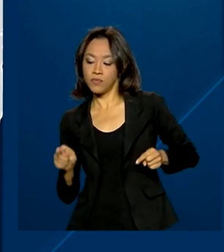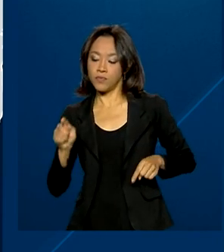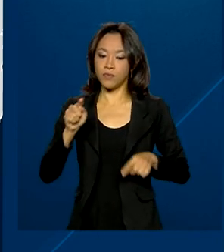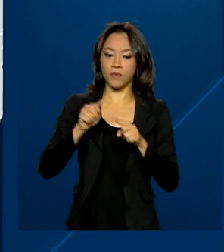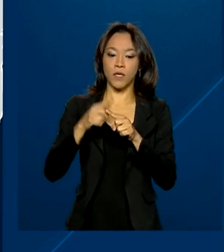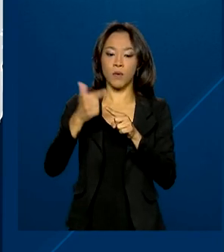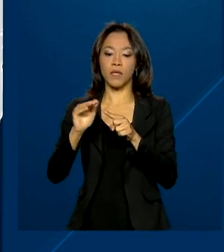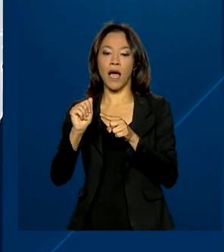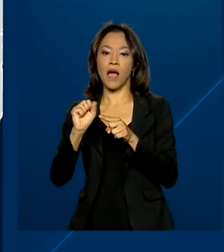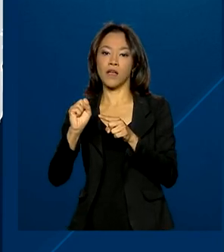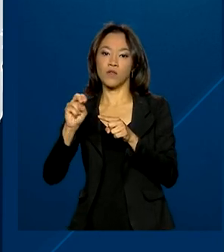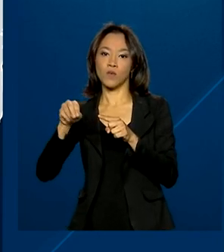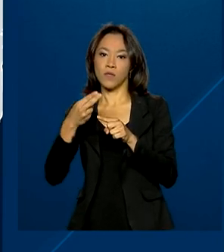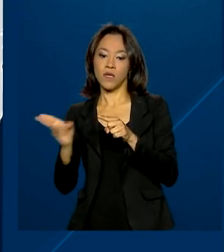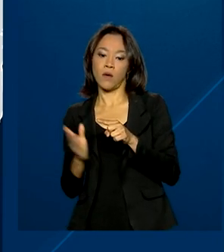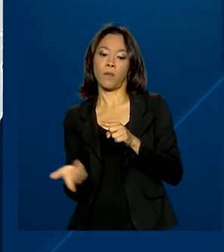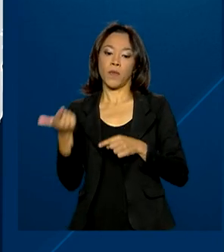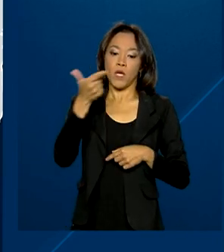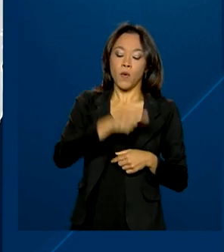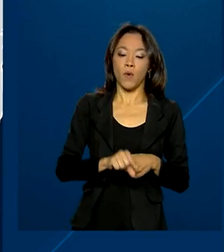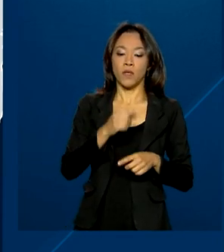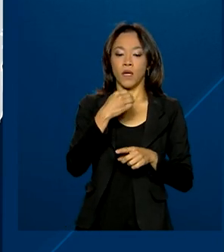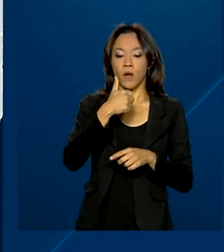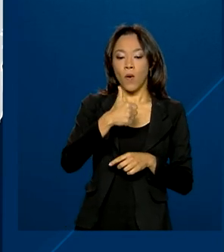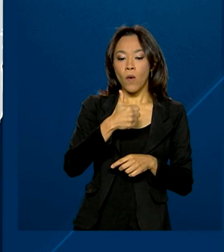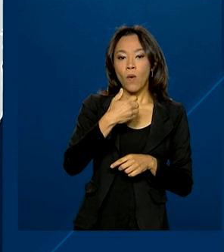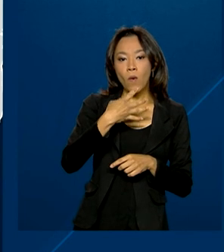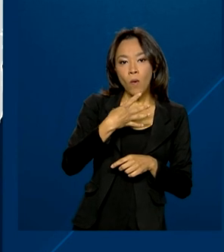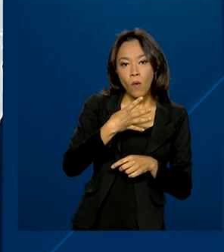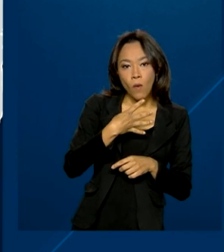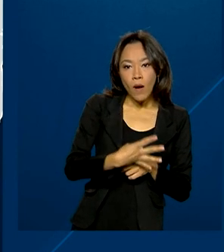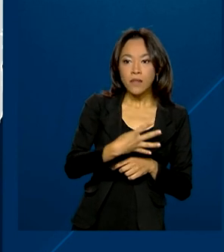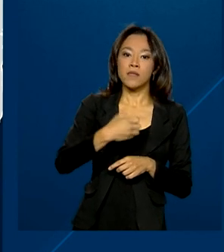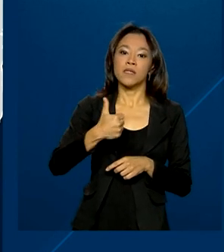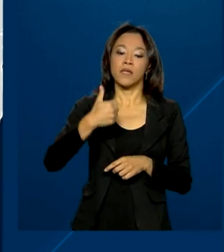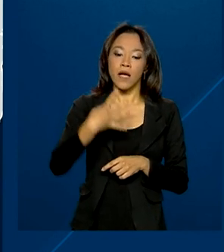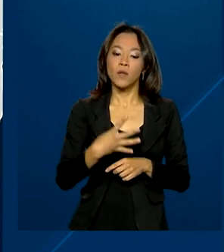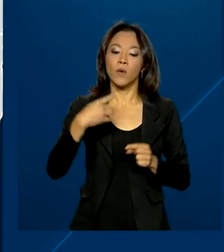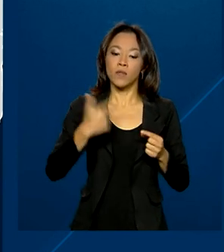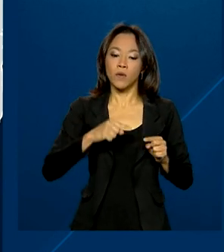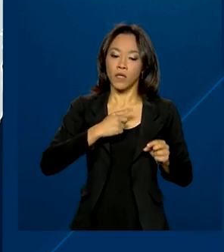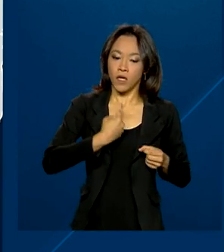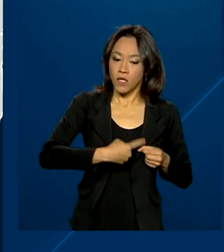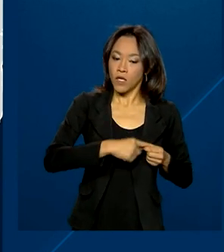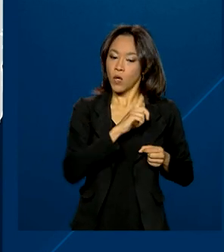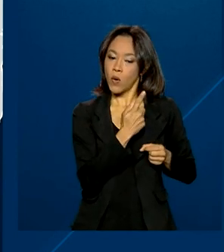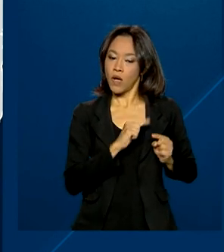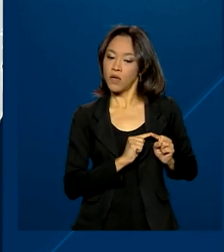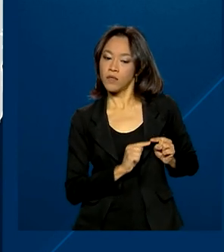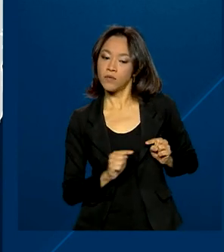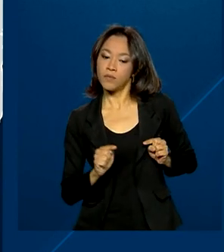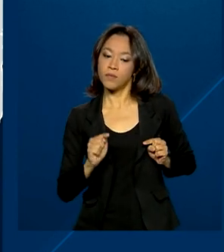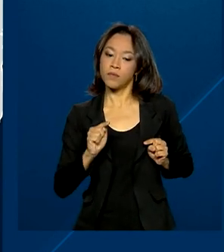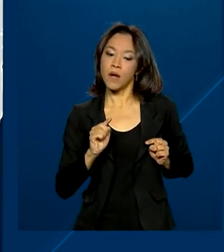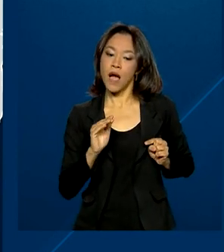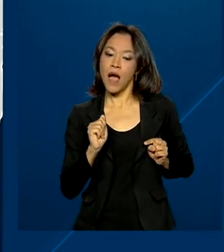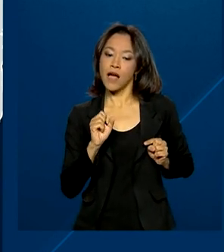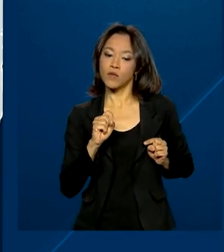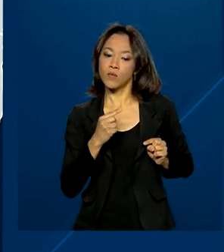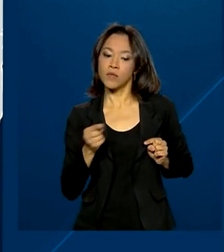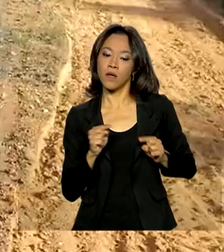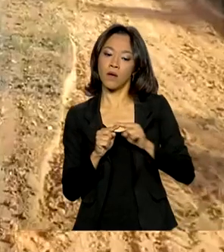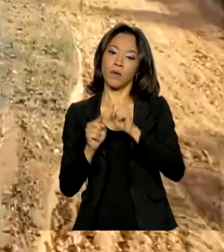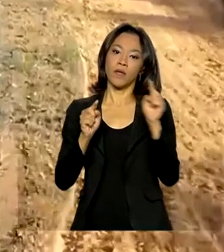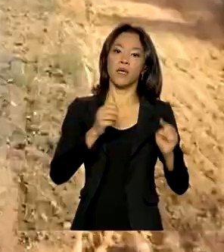em Goiás. E a BR-414 terá obras no trecho goiano, que liga as cidades de Assunção e